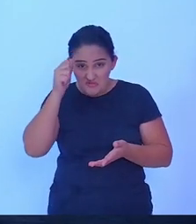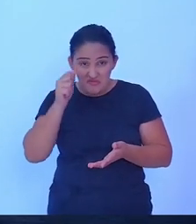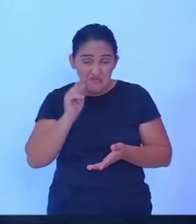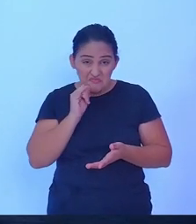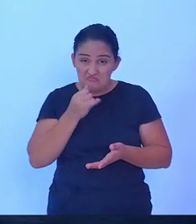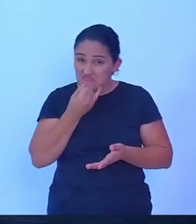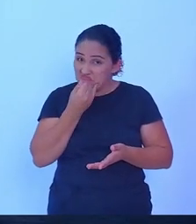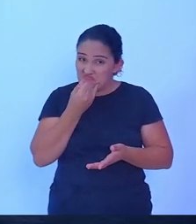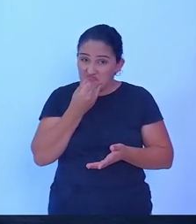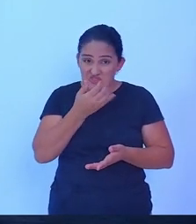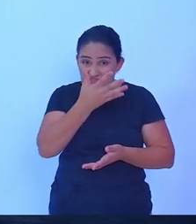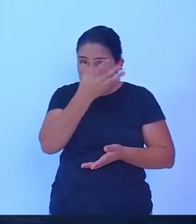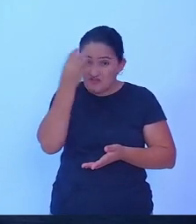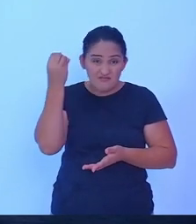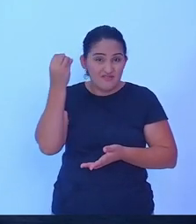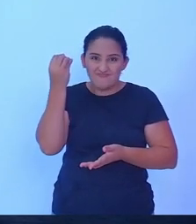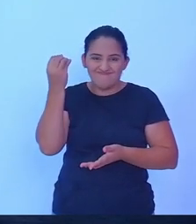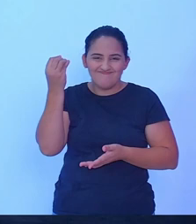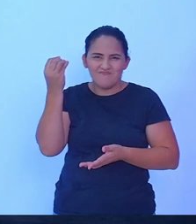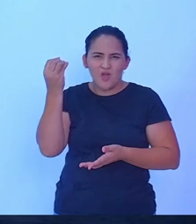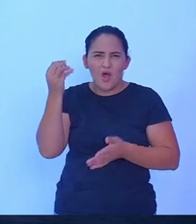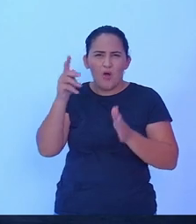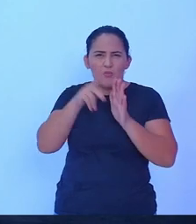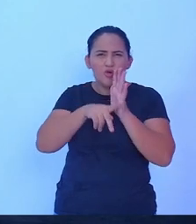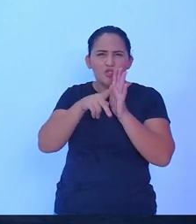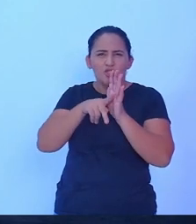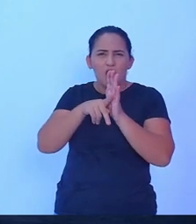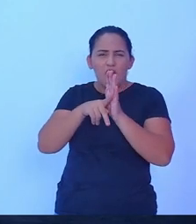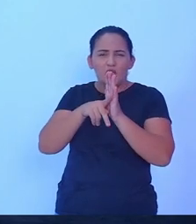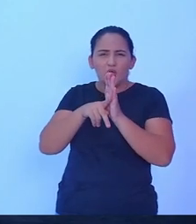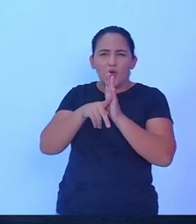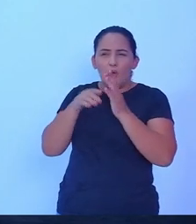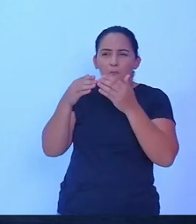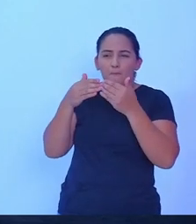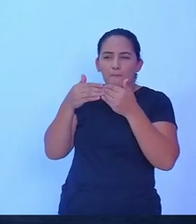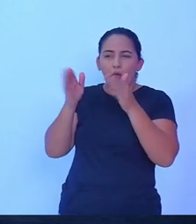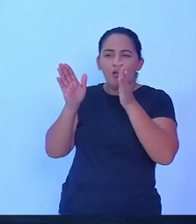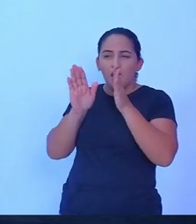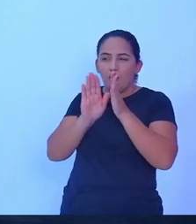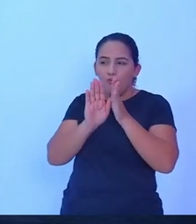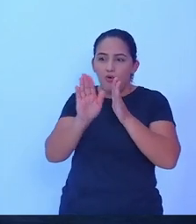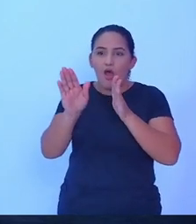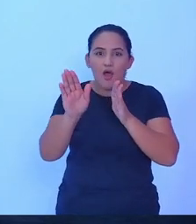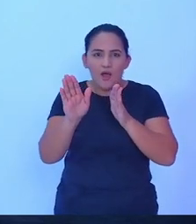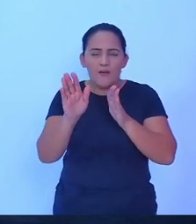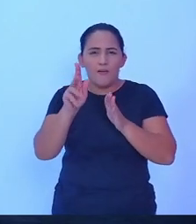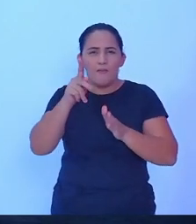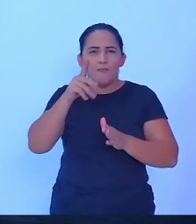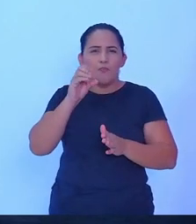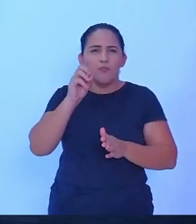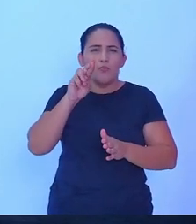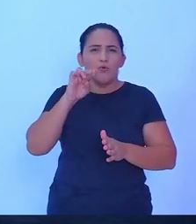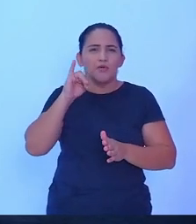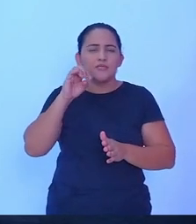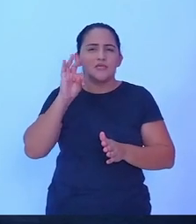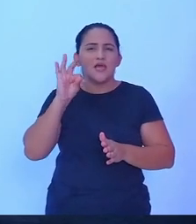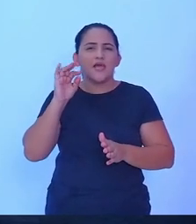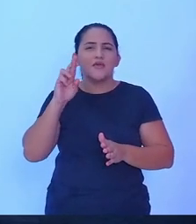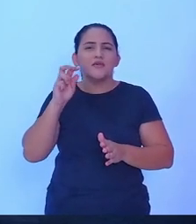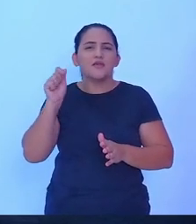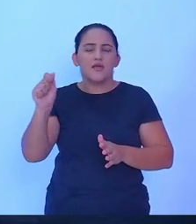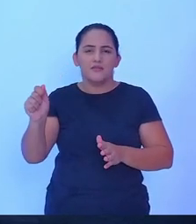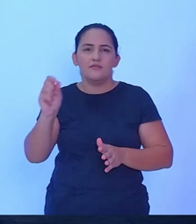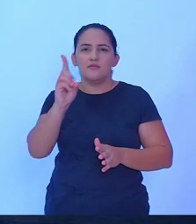do porteiro adentro, deixando os nossos produtores sem atenção técnica, sem o cuidado com seus